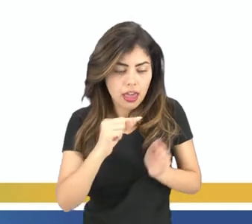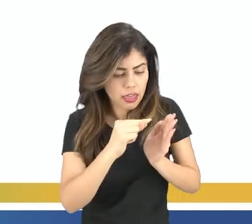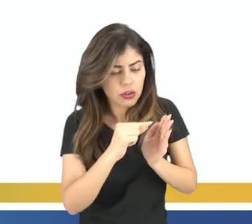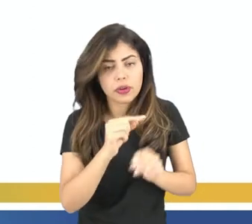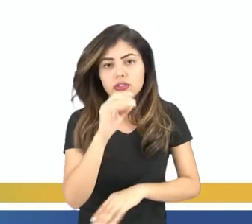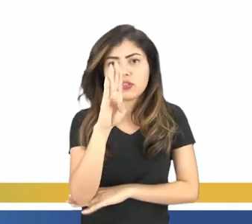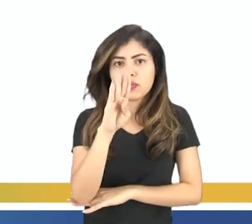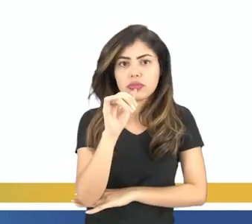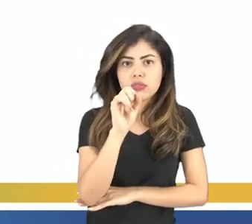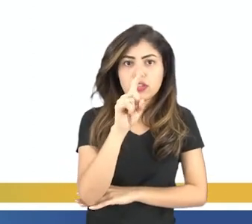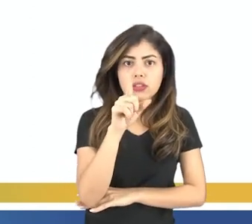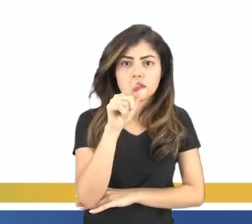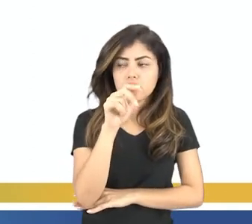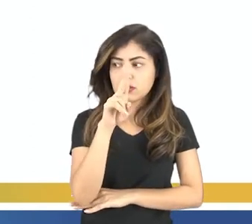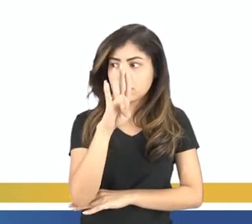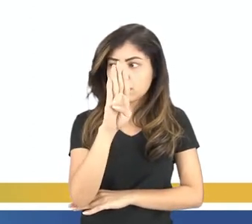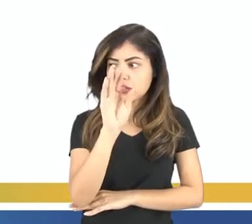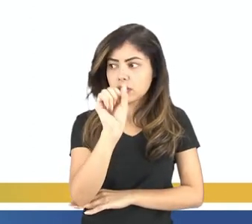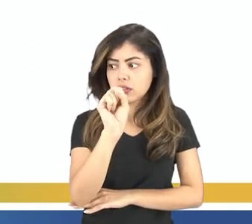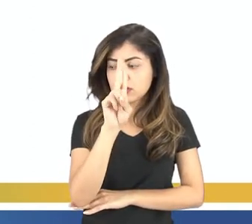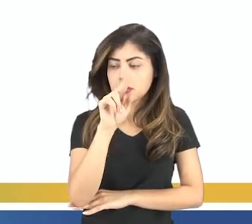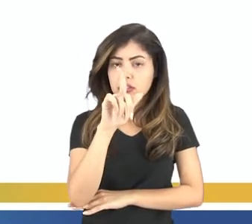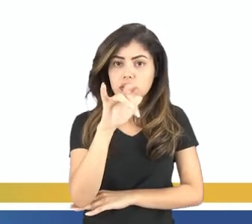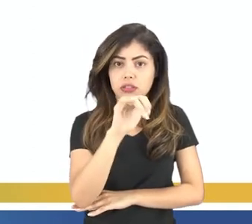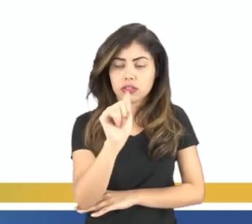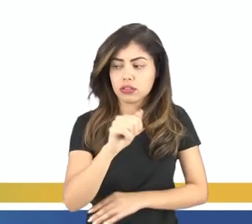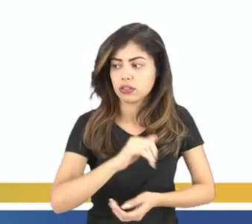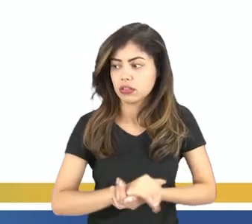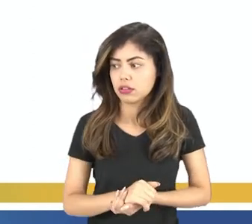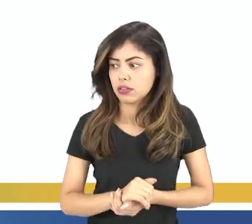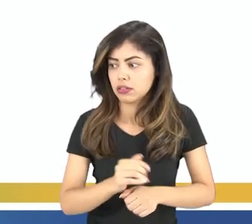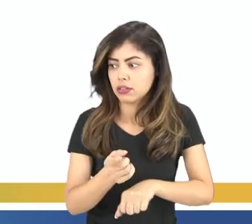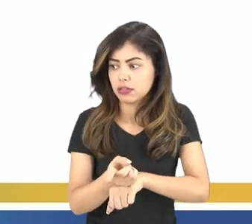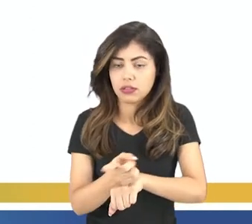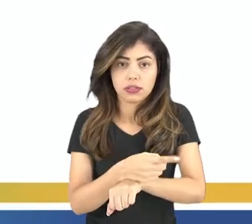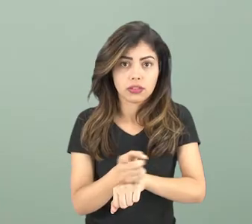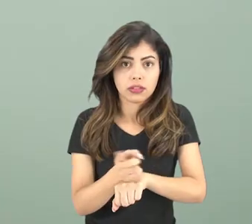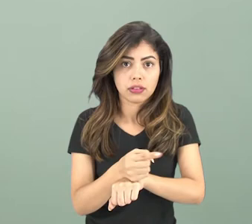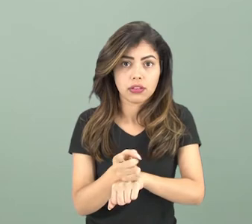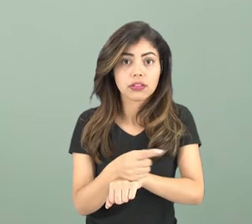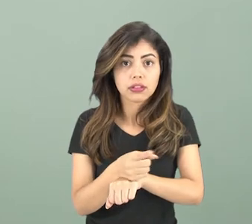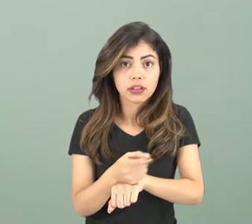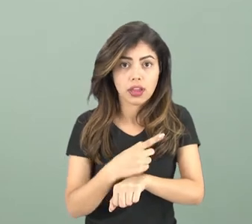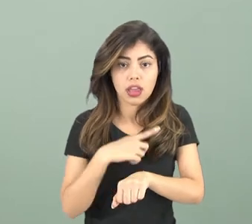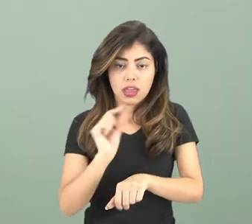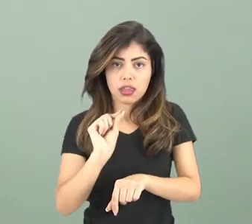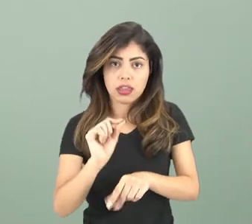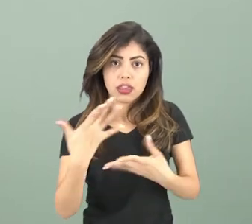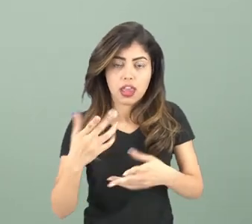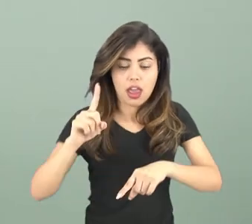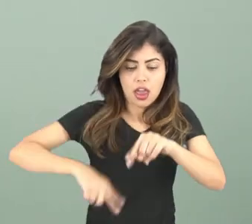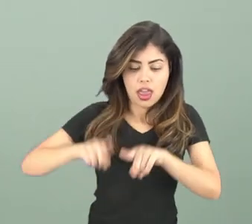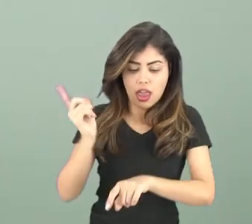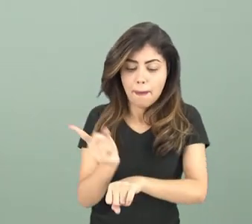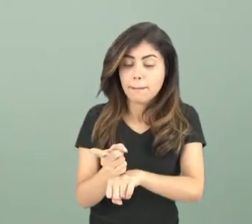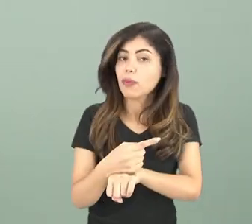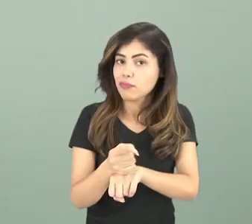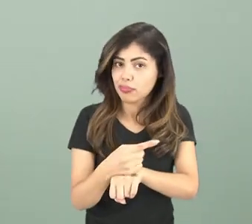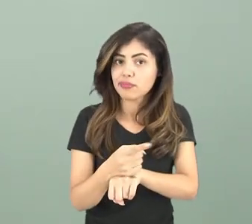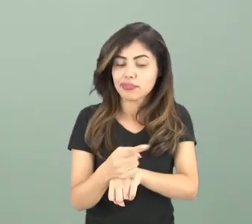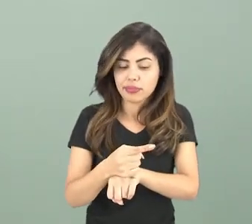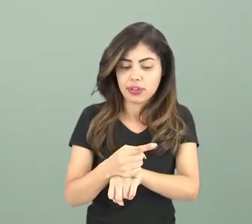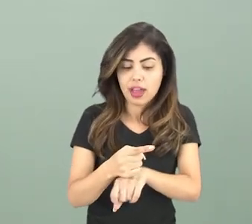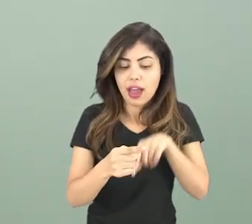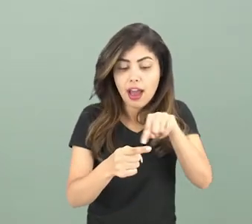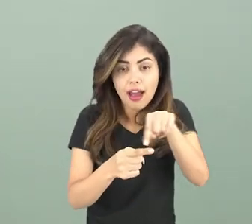alinhar com o polo geográfico da Terra, então a partir daí você pode traçar os pontos geográficos, os pontos cardeais,